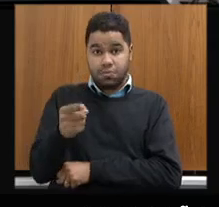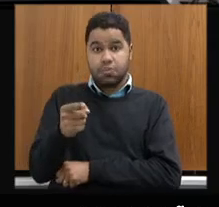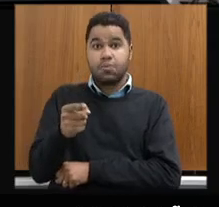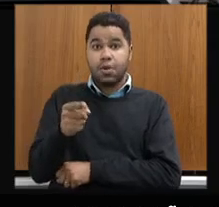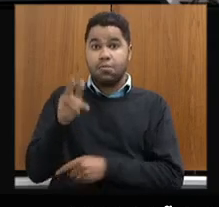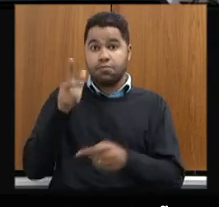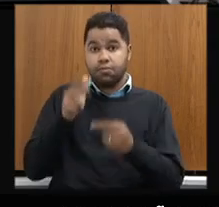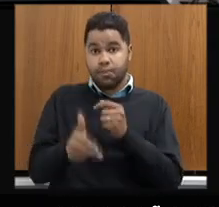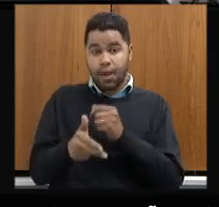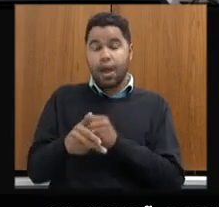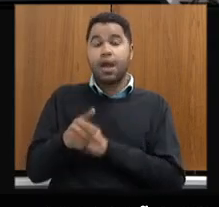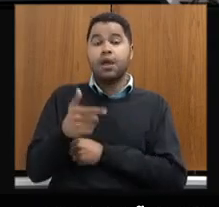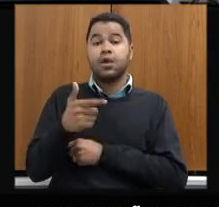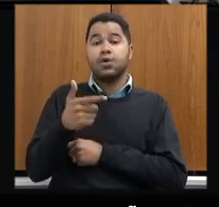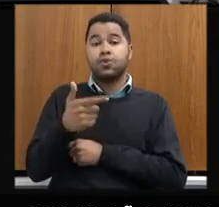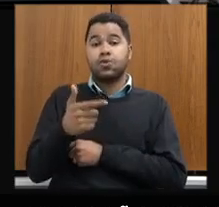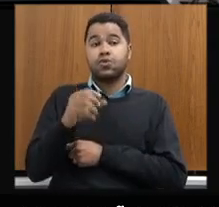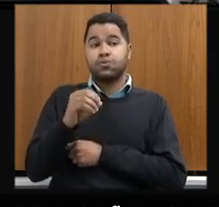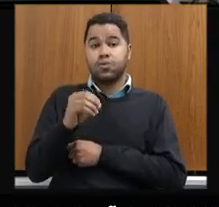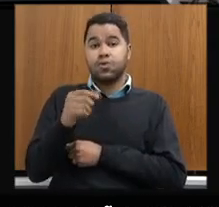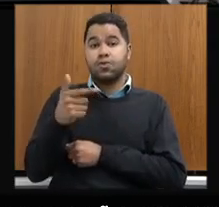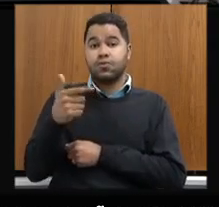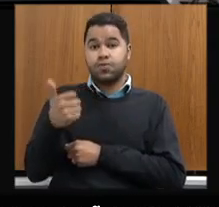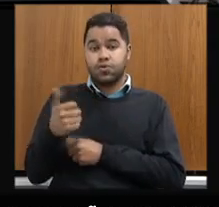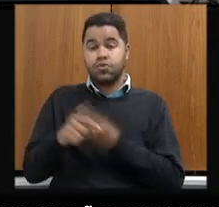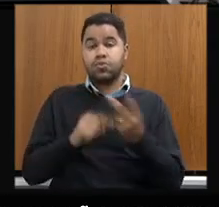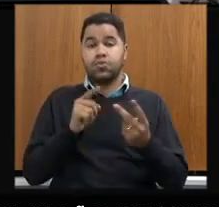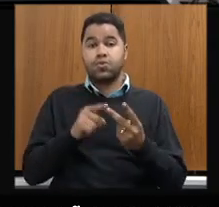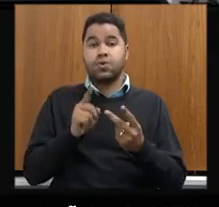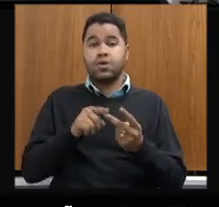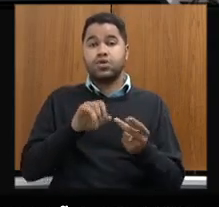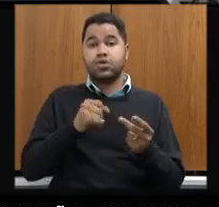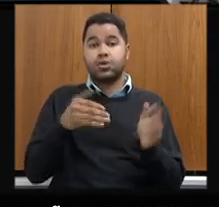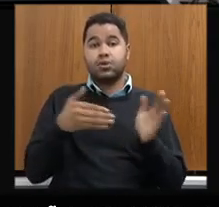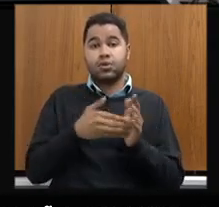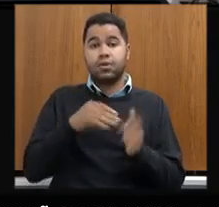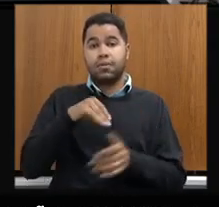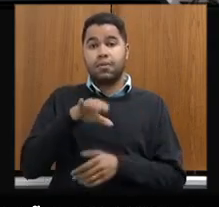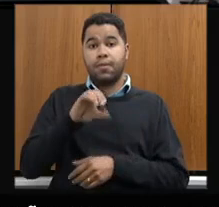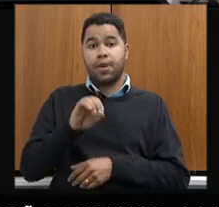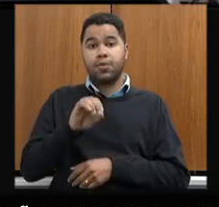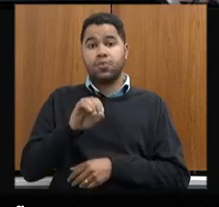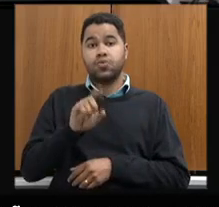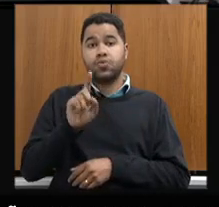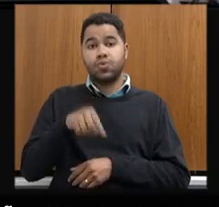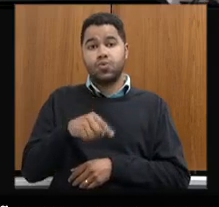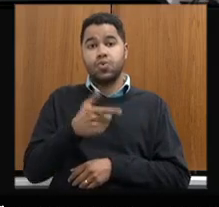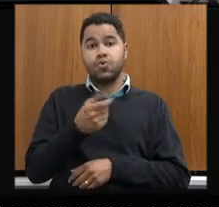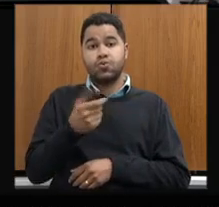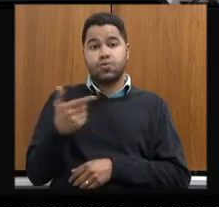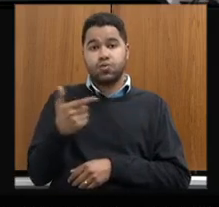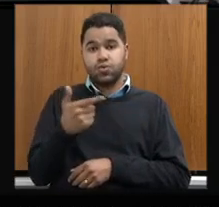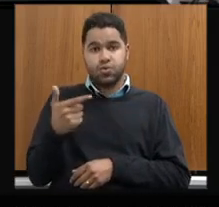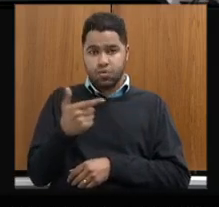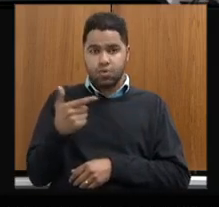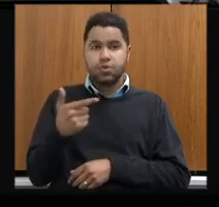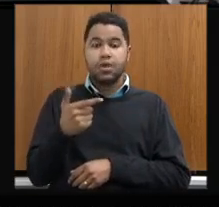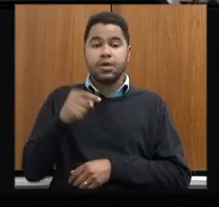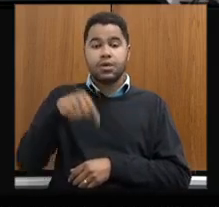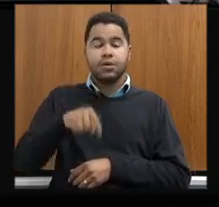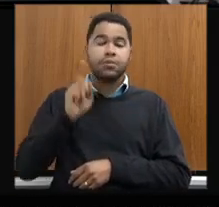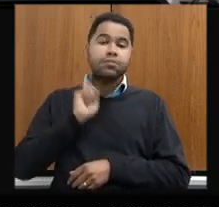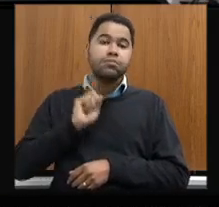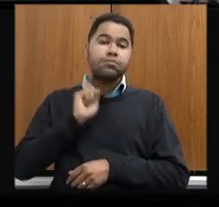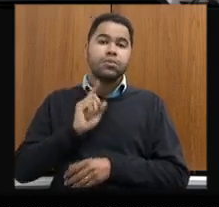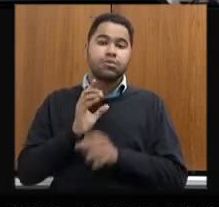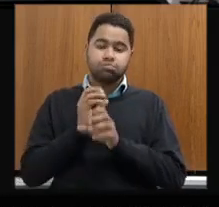em 2021 e 30 mil castrações de janeiro a maio de 2022 no Estado de Minas Gerais, um